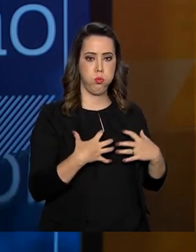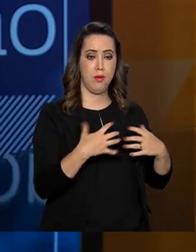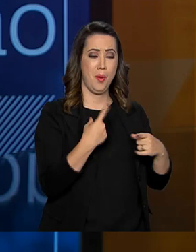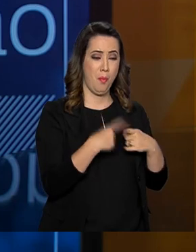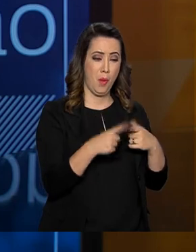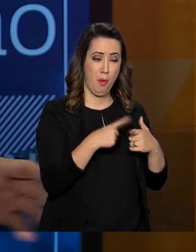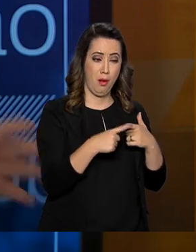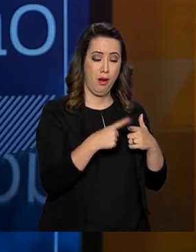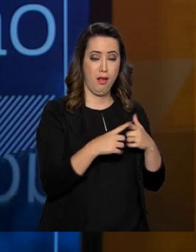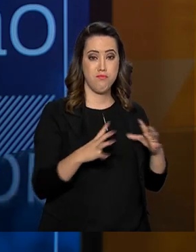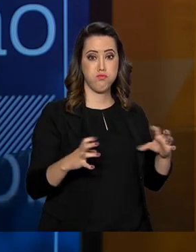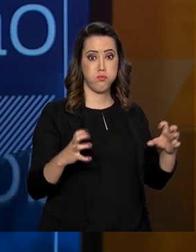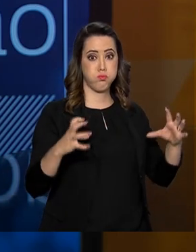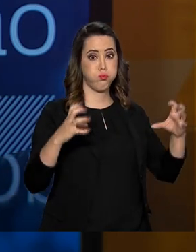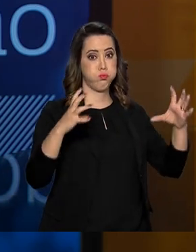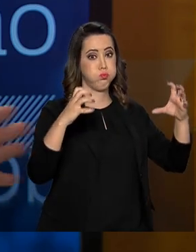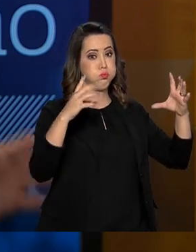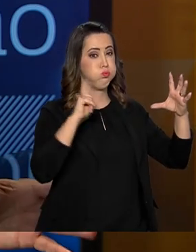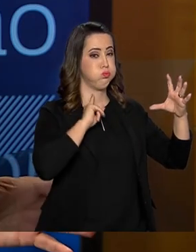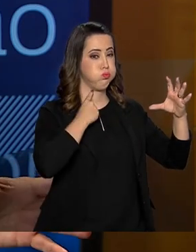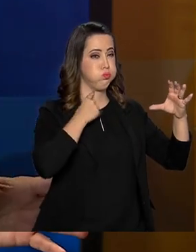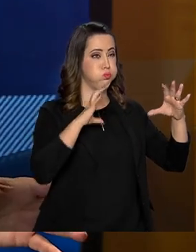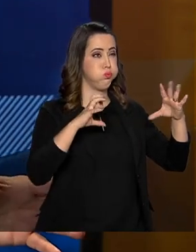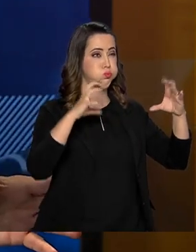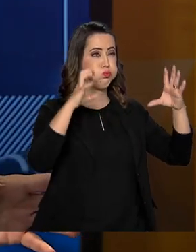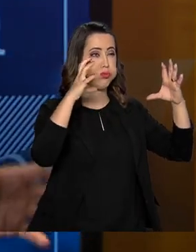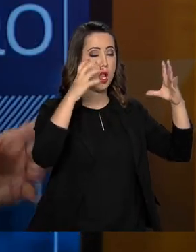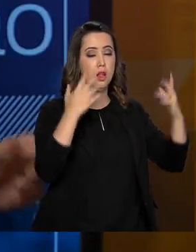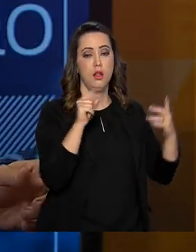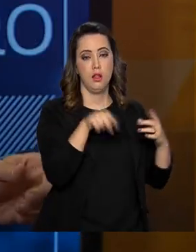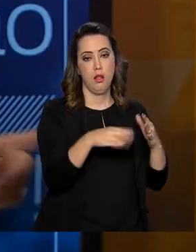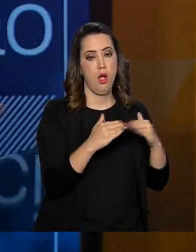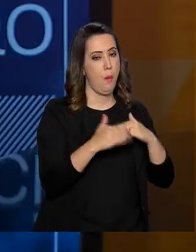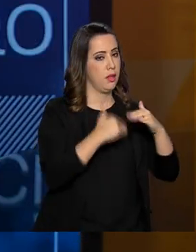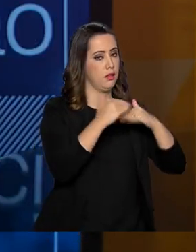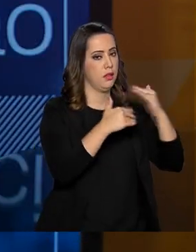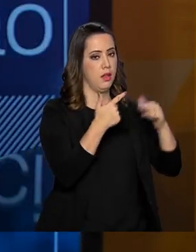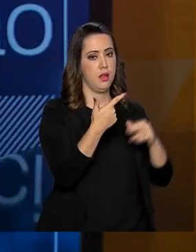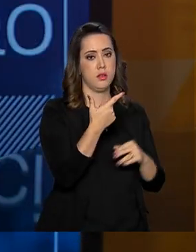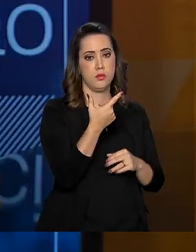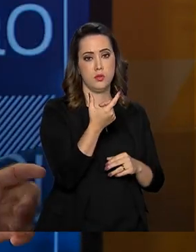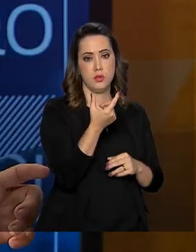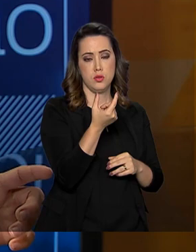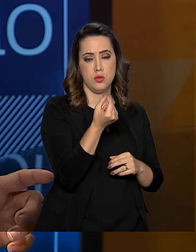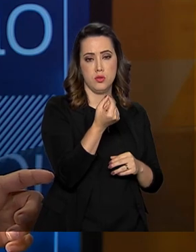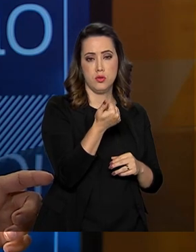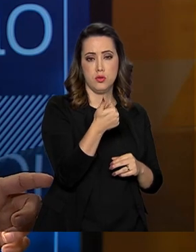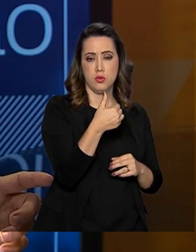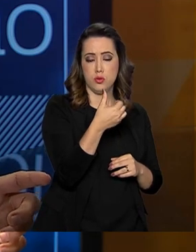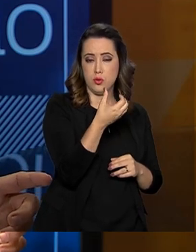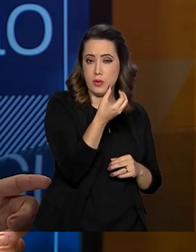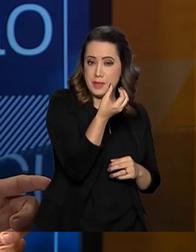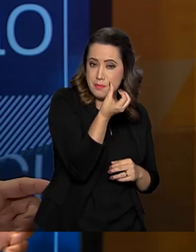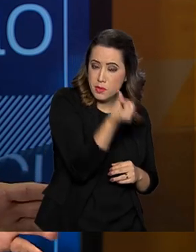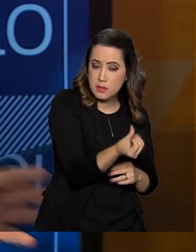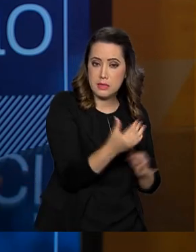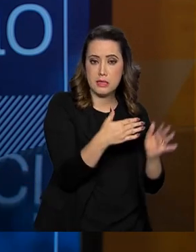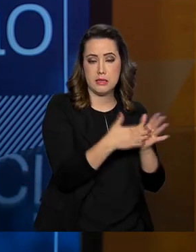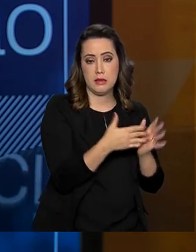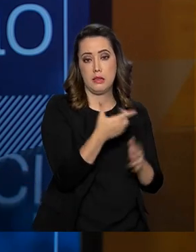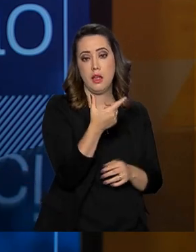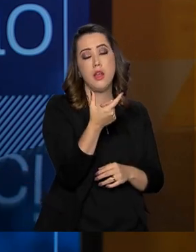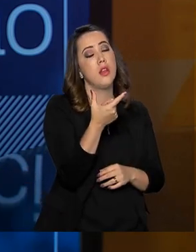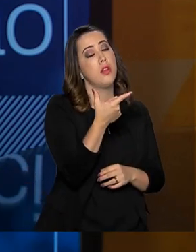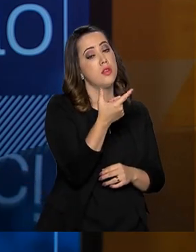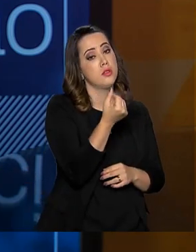pela poluição do ar, estão aumentando no Brasil. Entre 2006 e 2016 houve um aumento de 14%